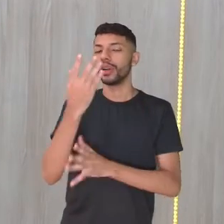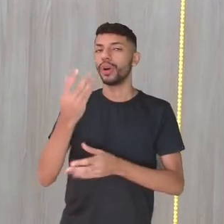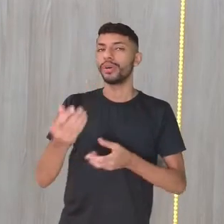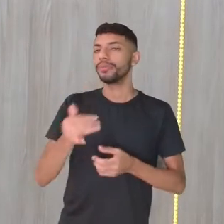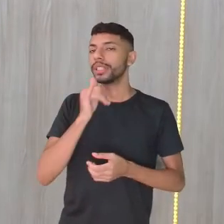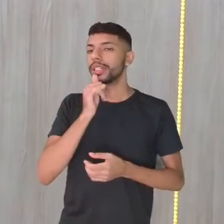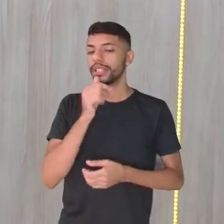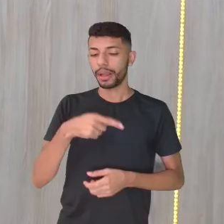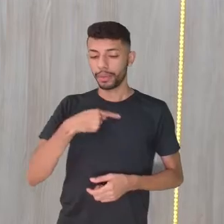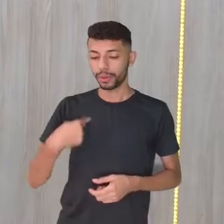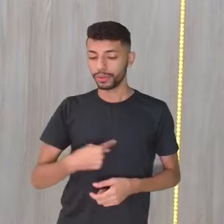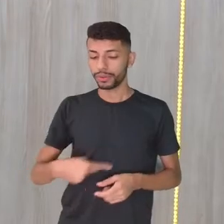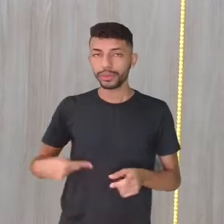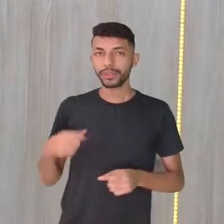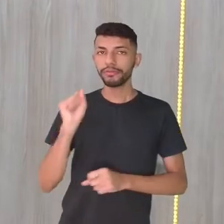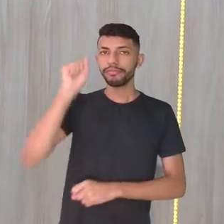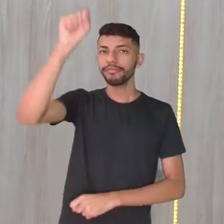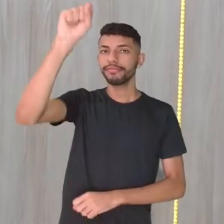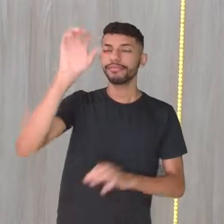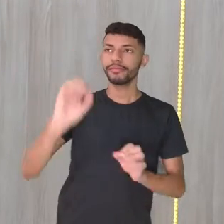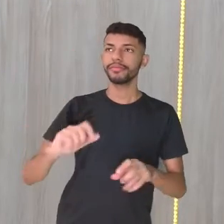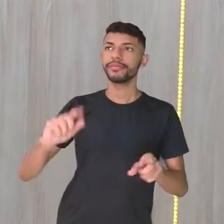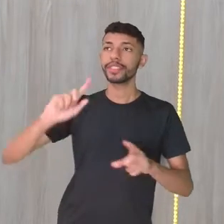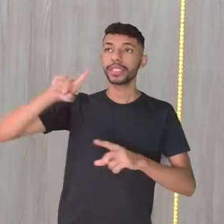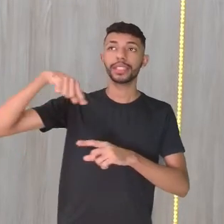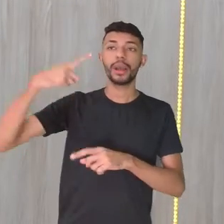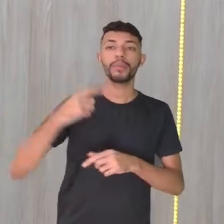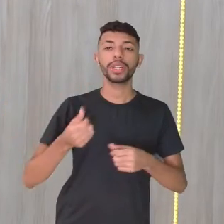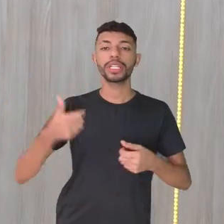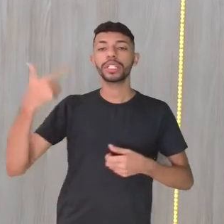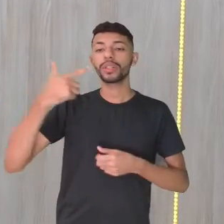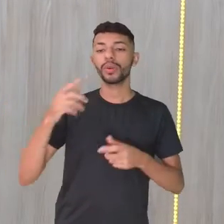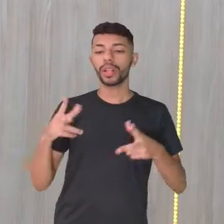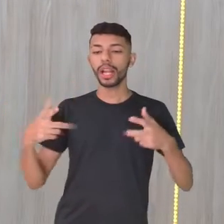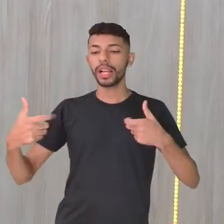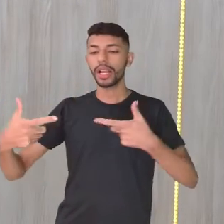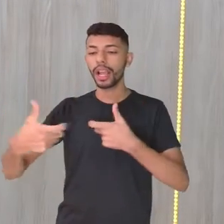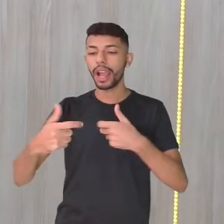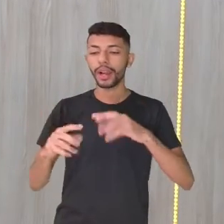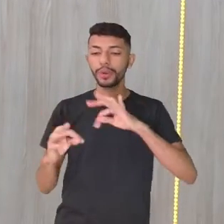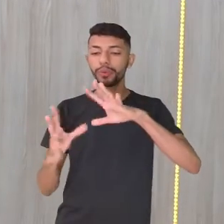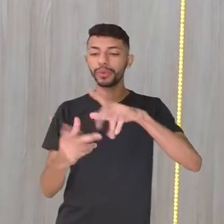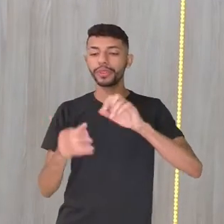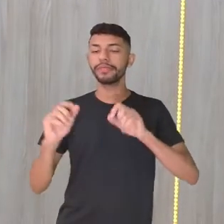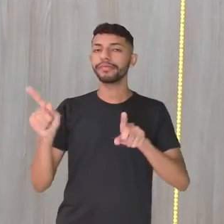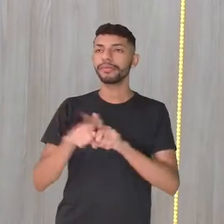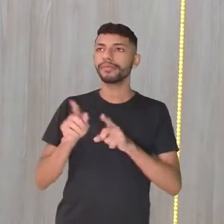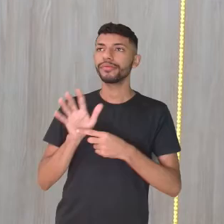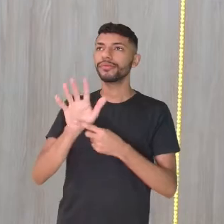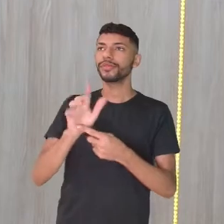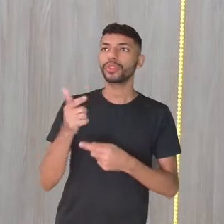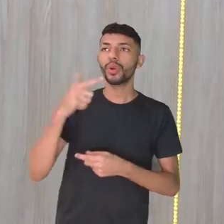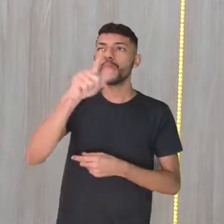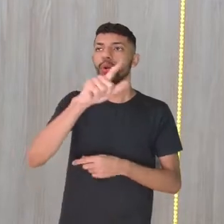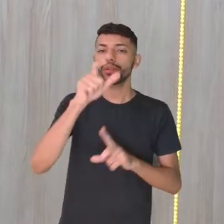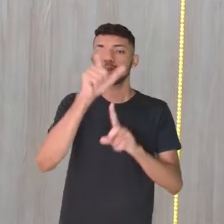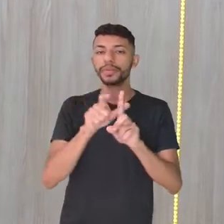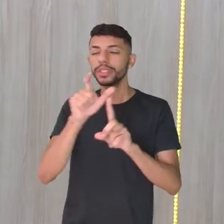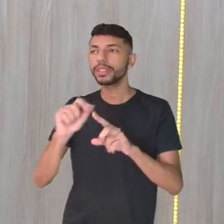Foi onde Superman apareceu. Depois da Segunda Guerra Mundial, apareceu outros personagens que foram